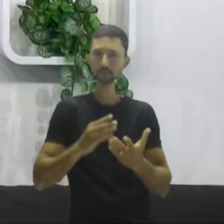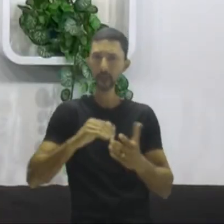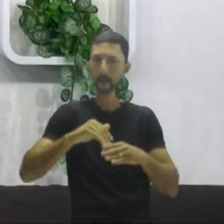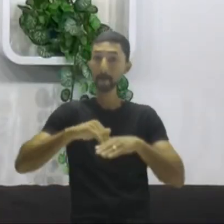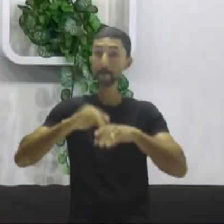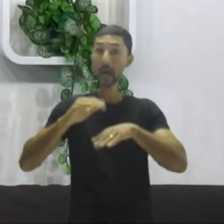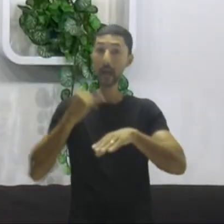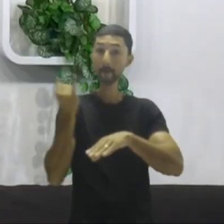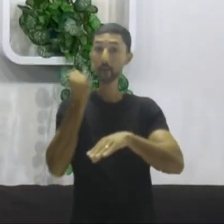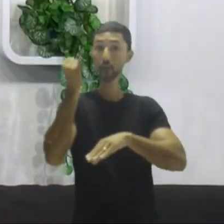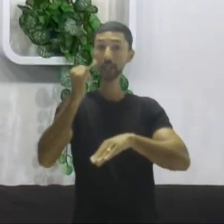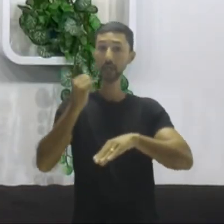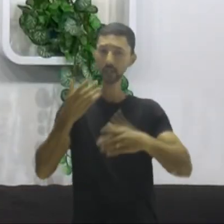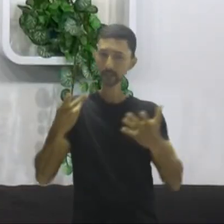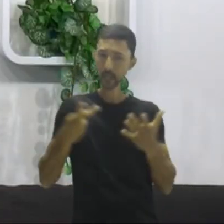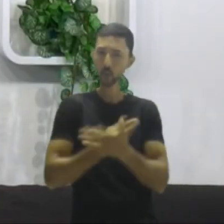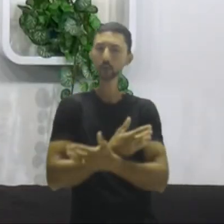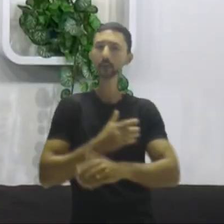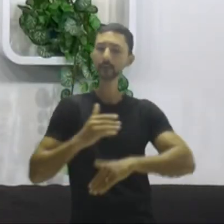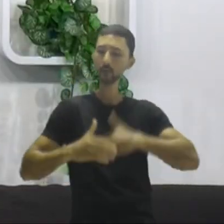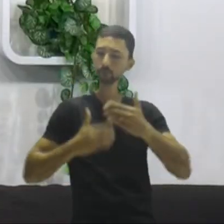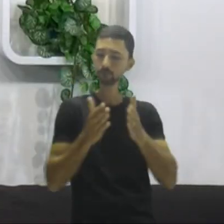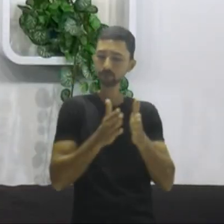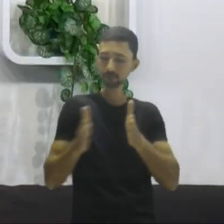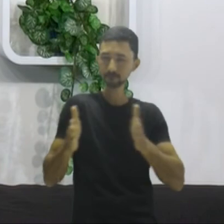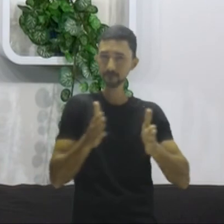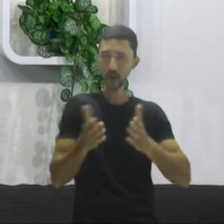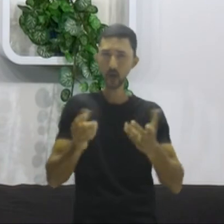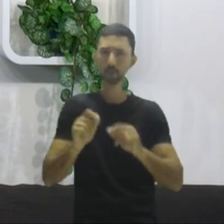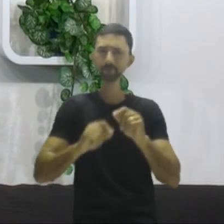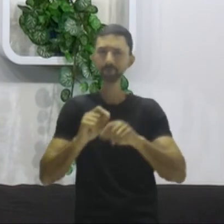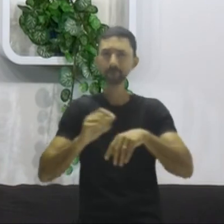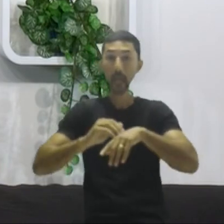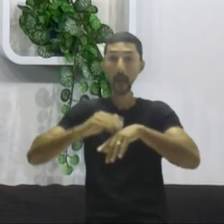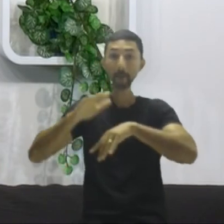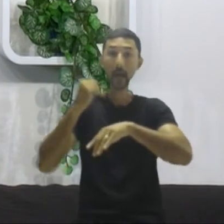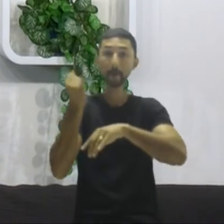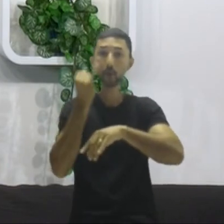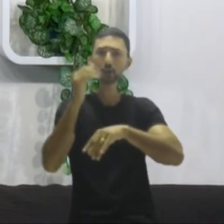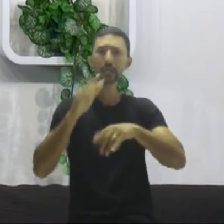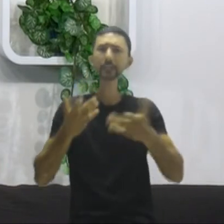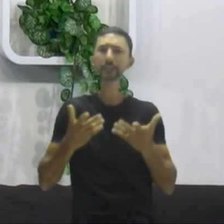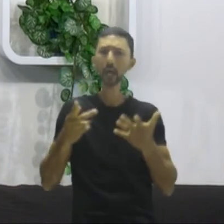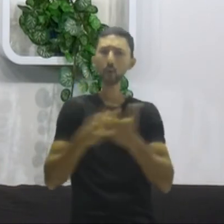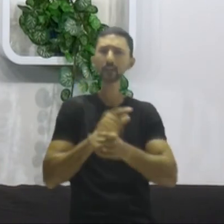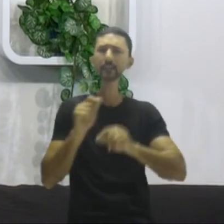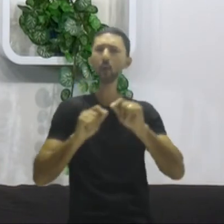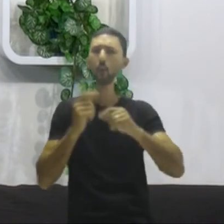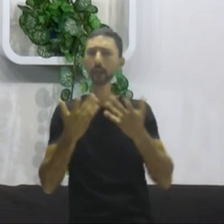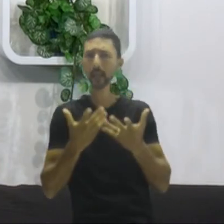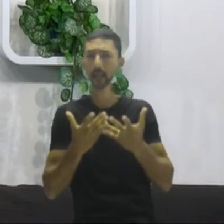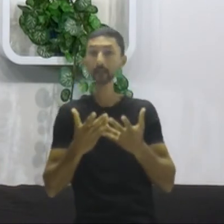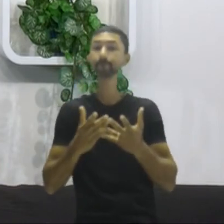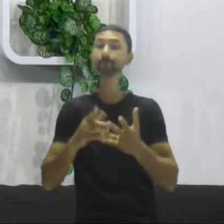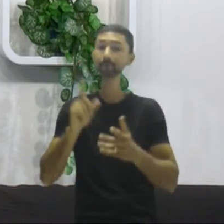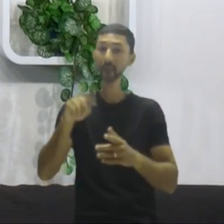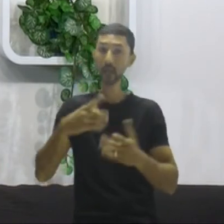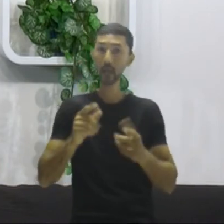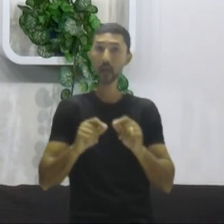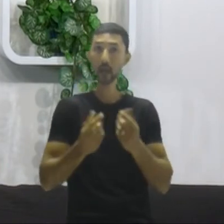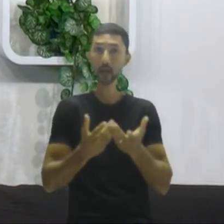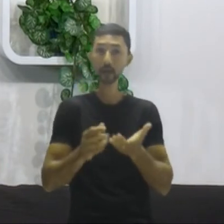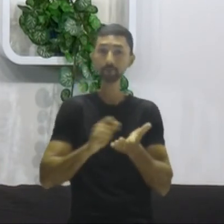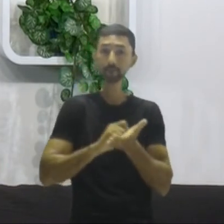importante aconteceu? O que de mais importante aconteceu, sem sombra de dúvida,